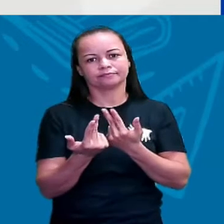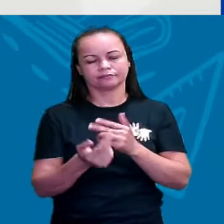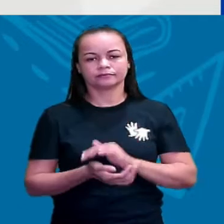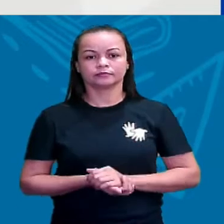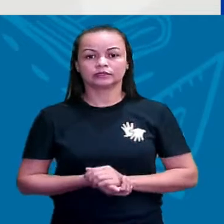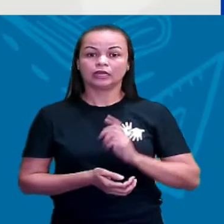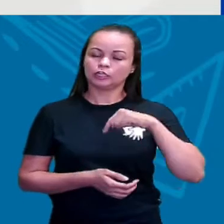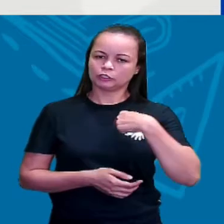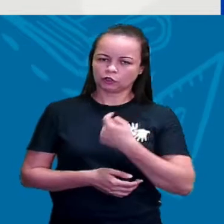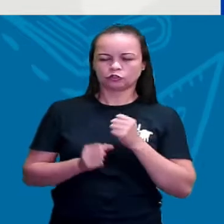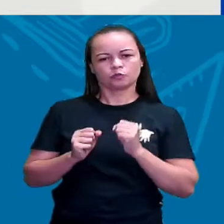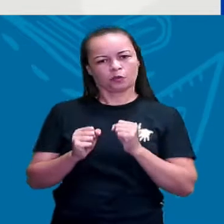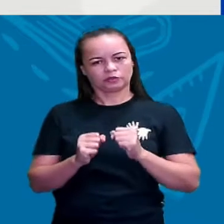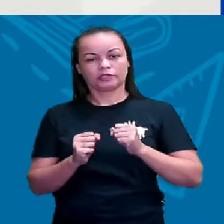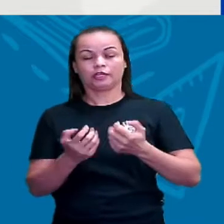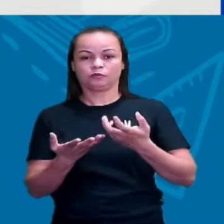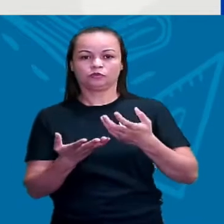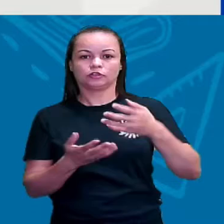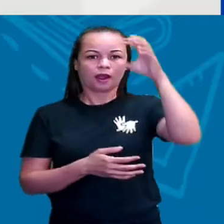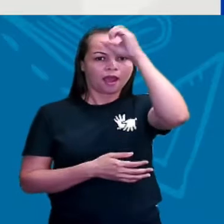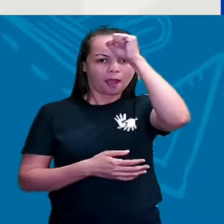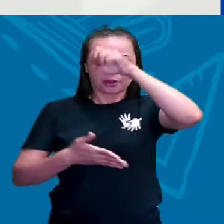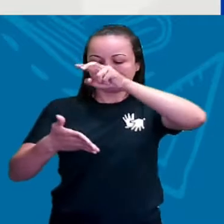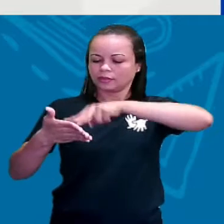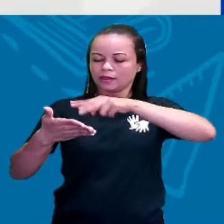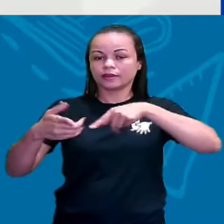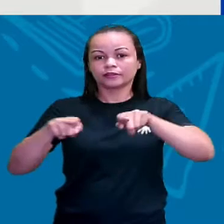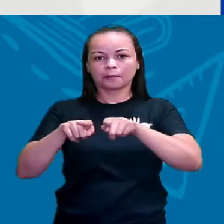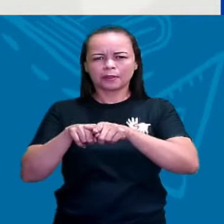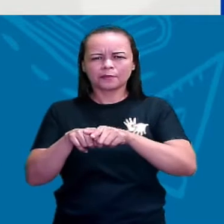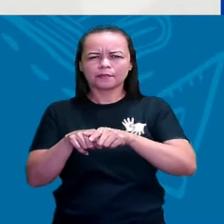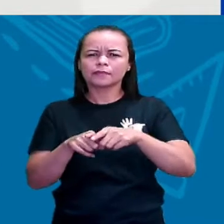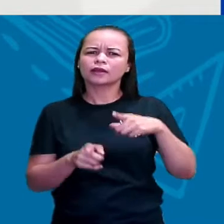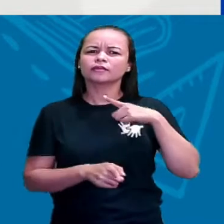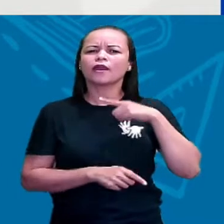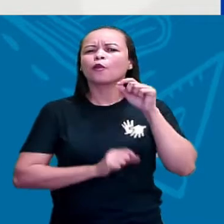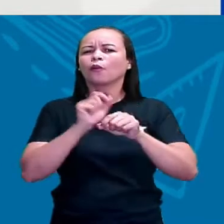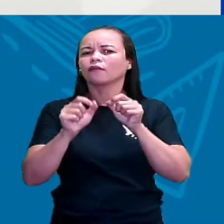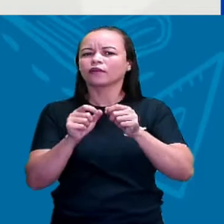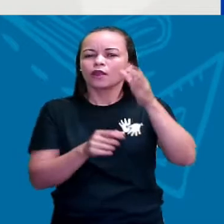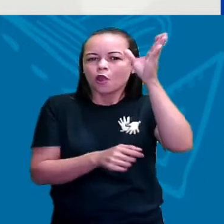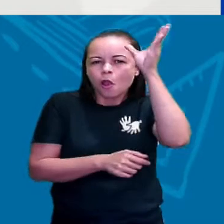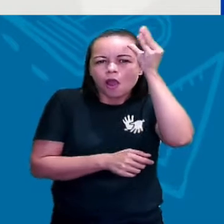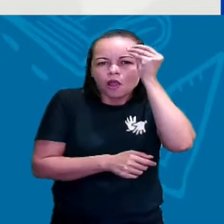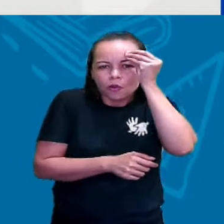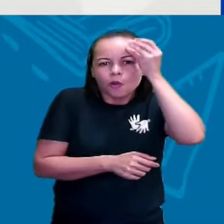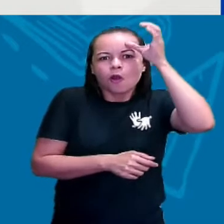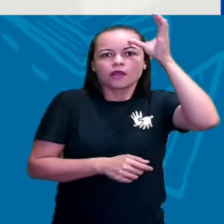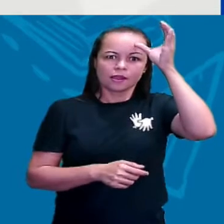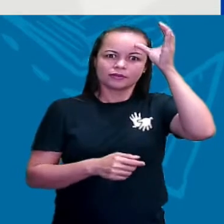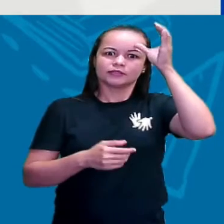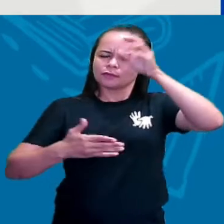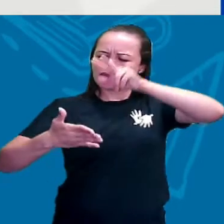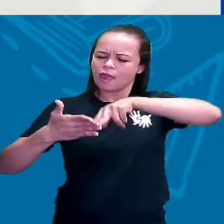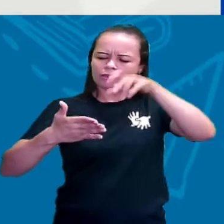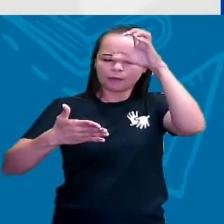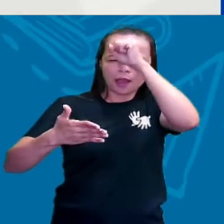para adquirir conhecimento. Então, a gente quer saber sobre um determinado assunto. Sobre os